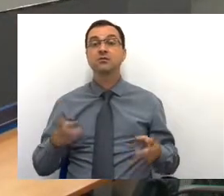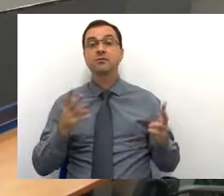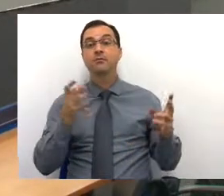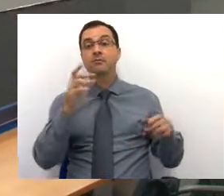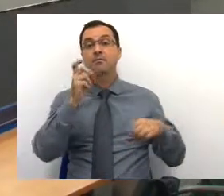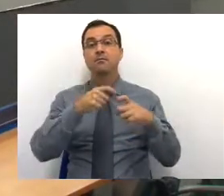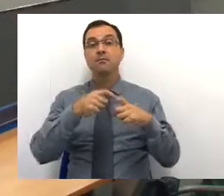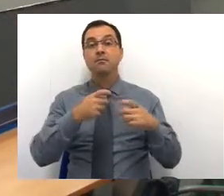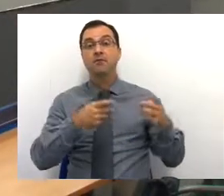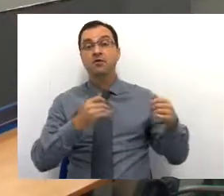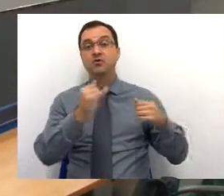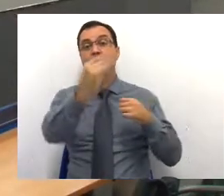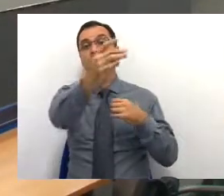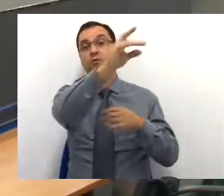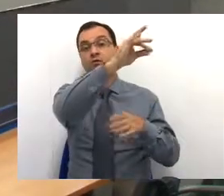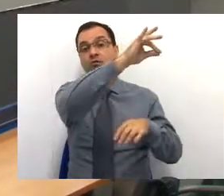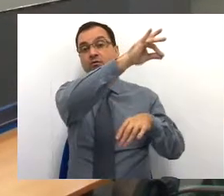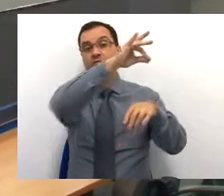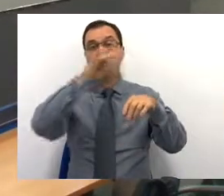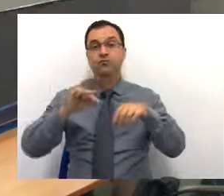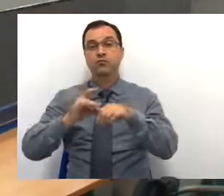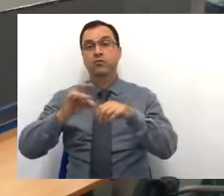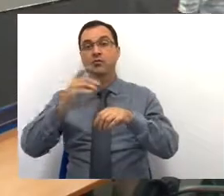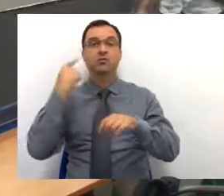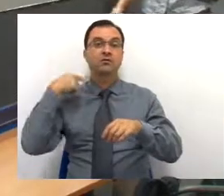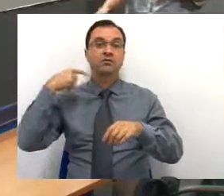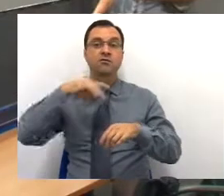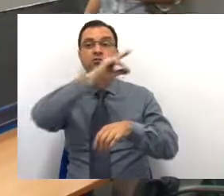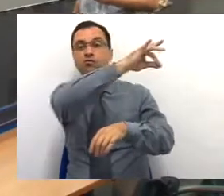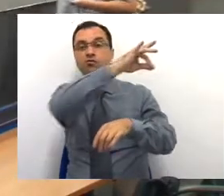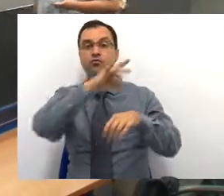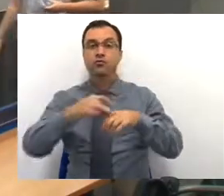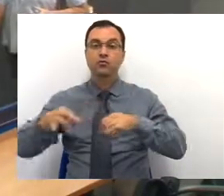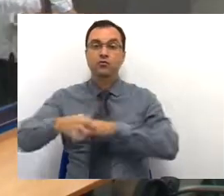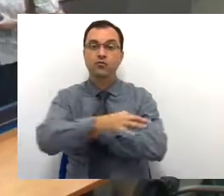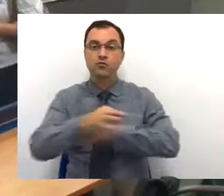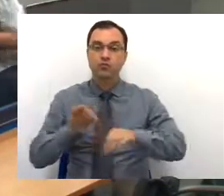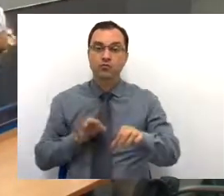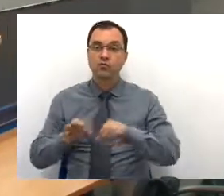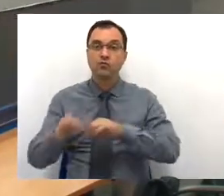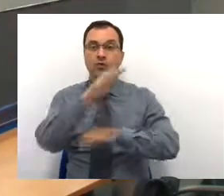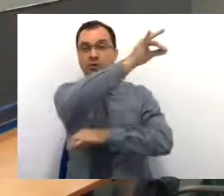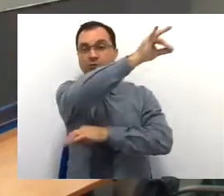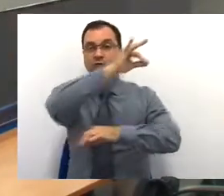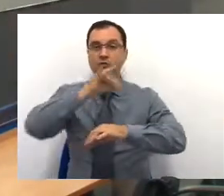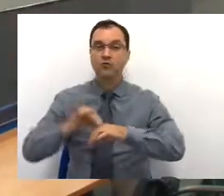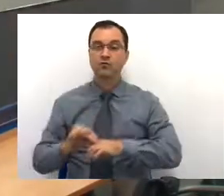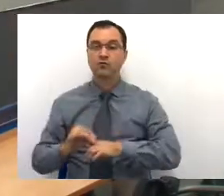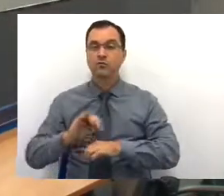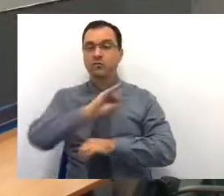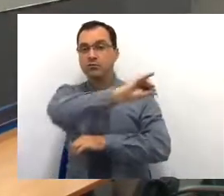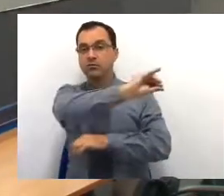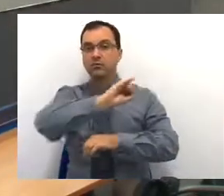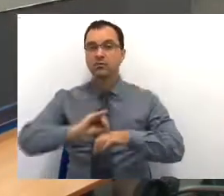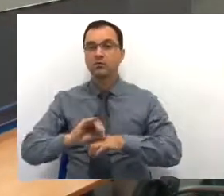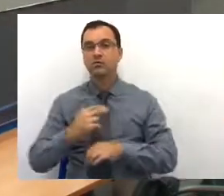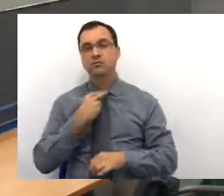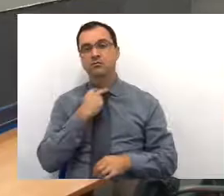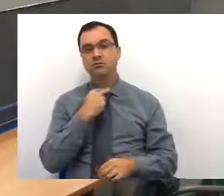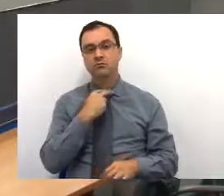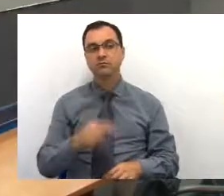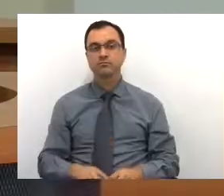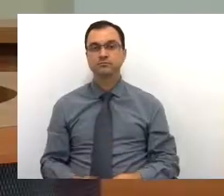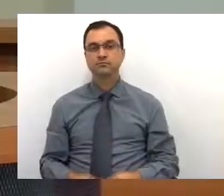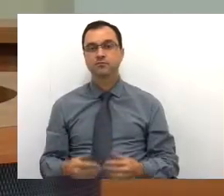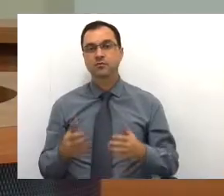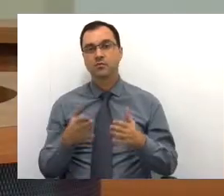médico, porque senão vai faltar advogado, vamos importar advogado. Vai faltar engenheiro, vamos importar engenheiro. Isso não pode acontecer. Então,